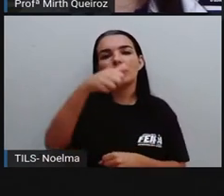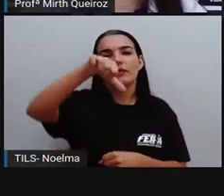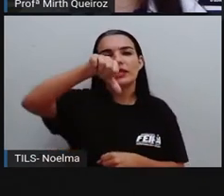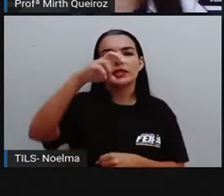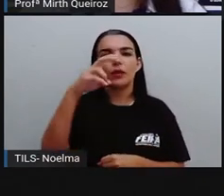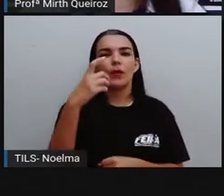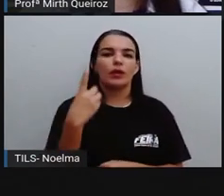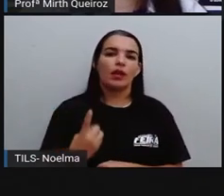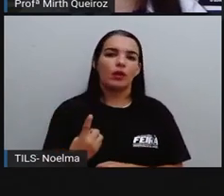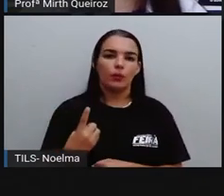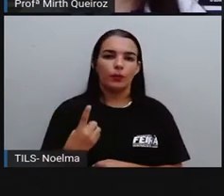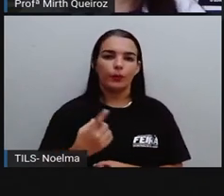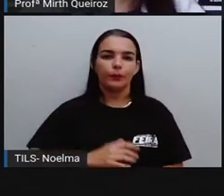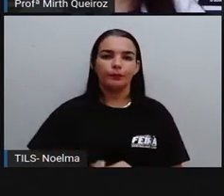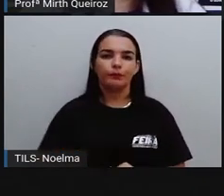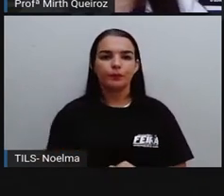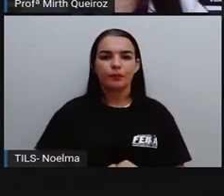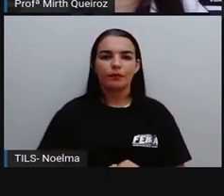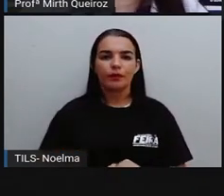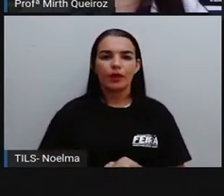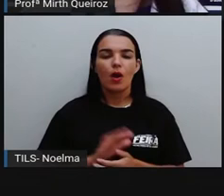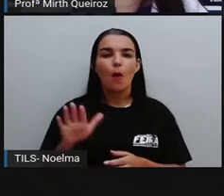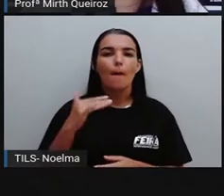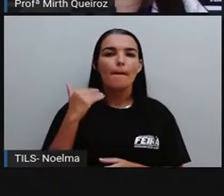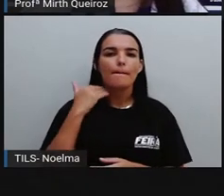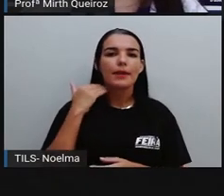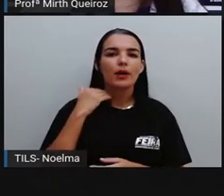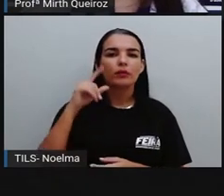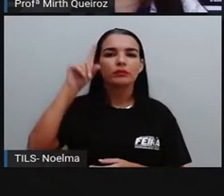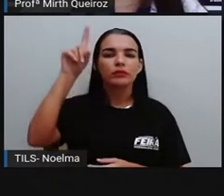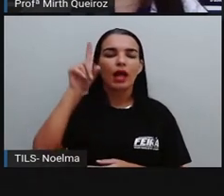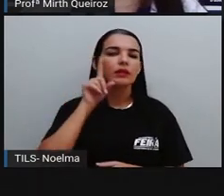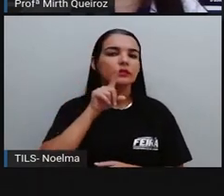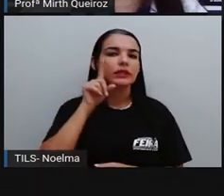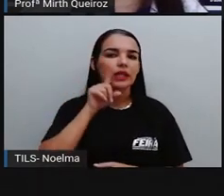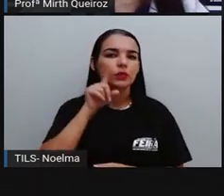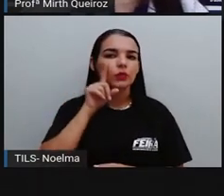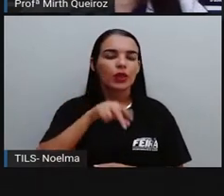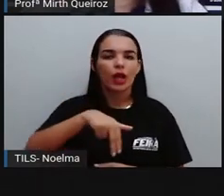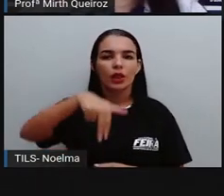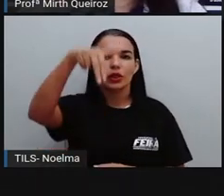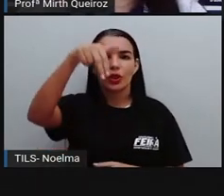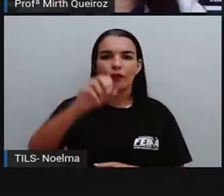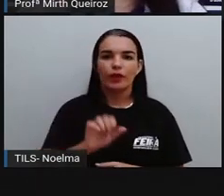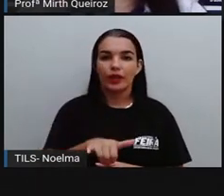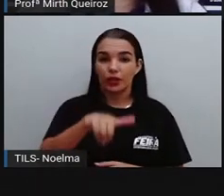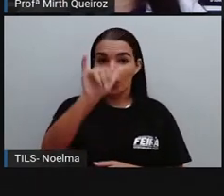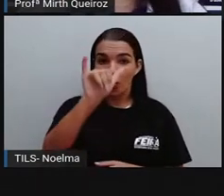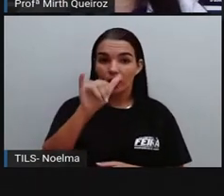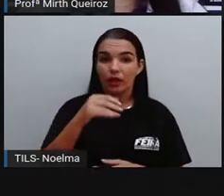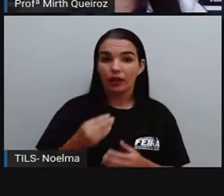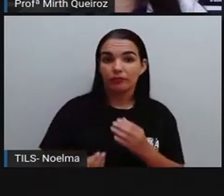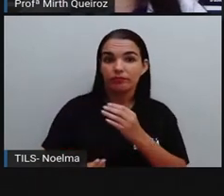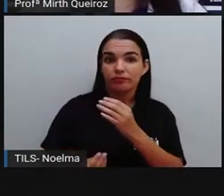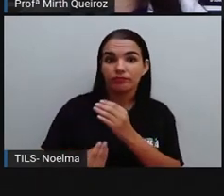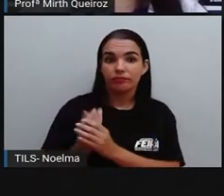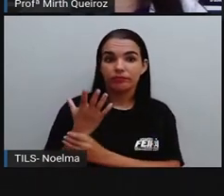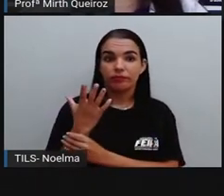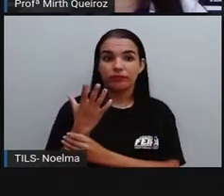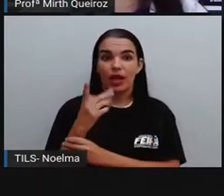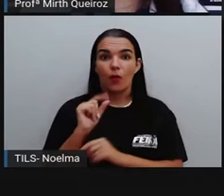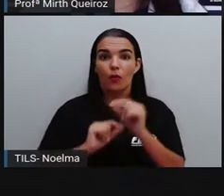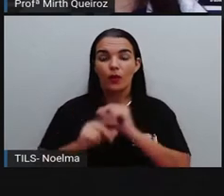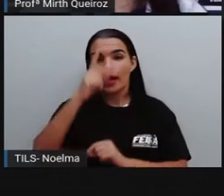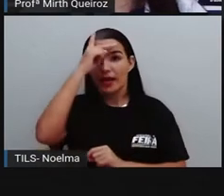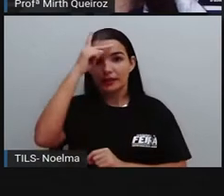1951, que foi quando um banco de Nova York, ele lançou esse cartão para os